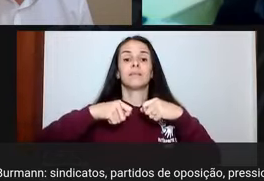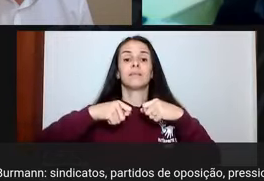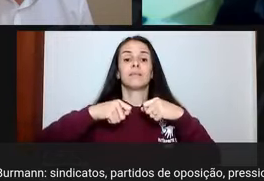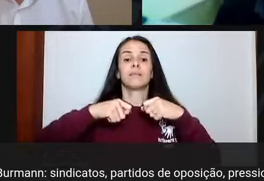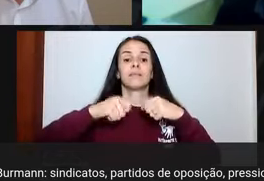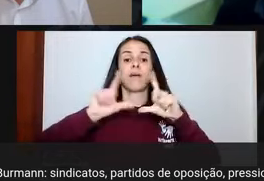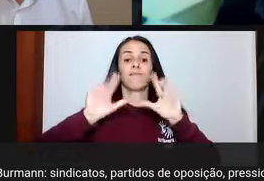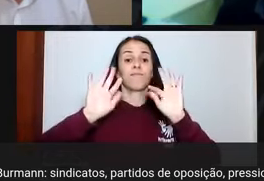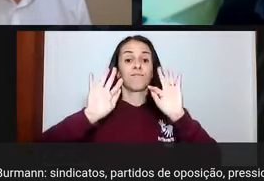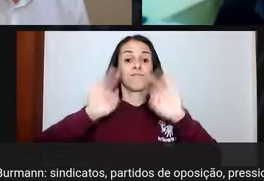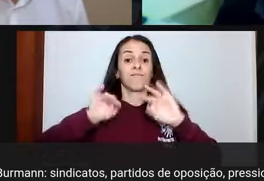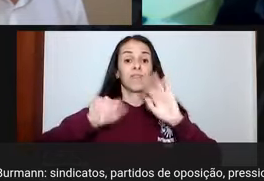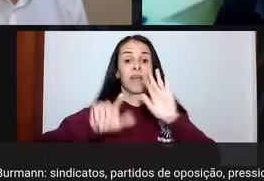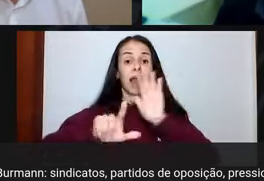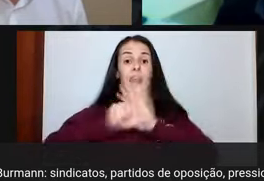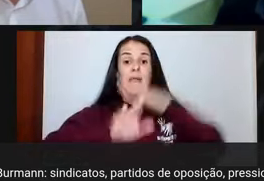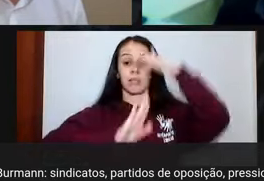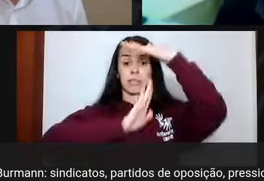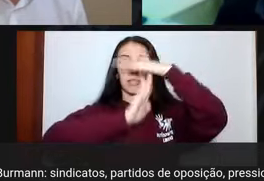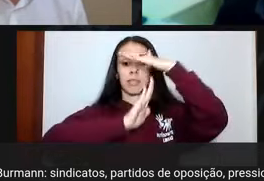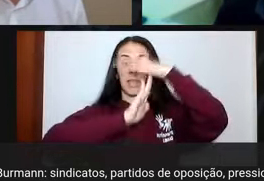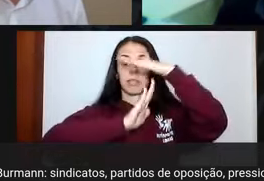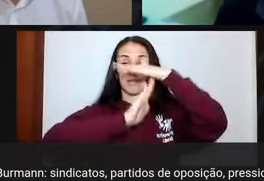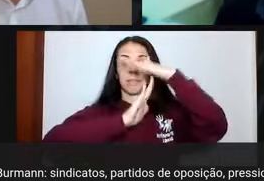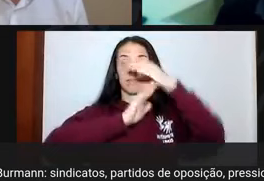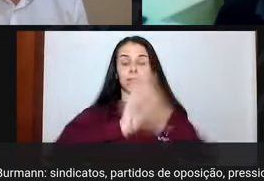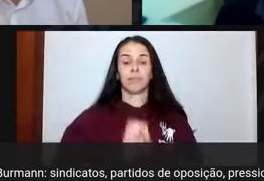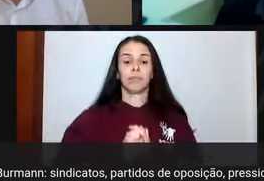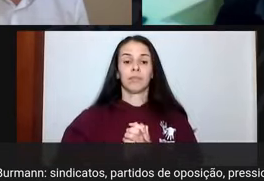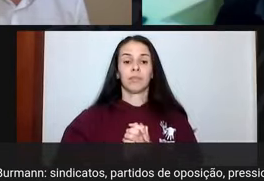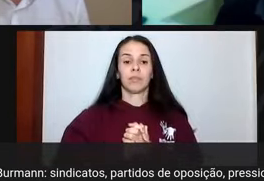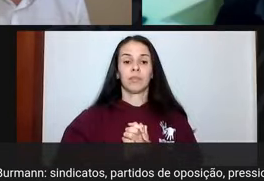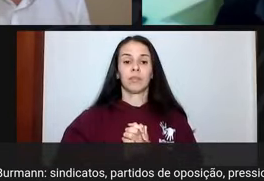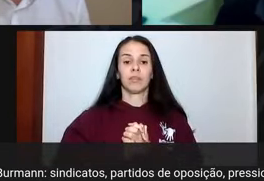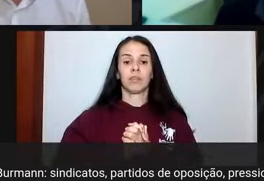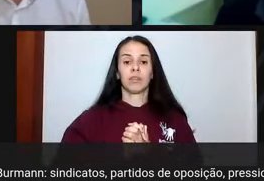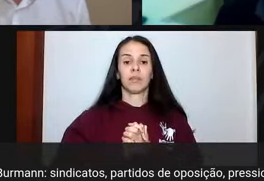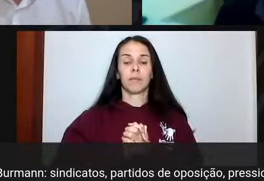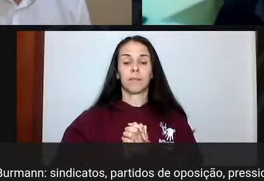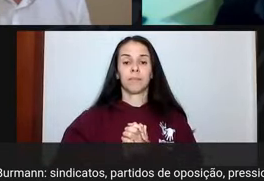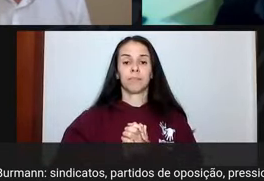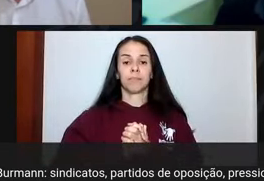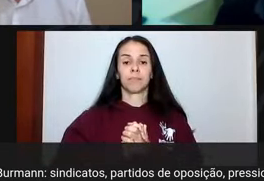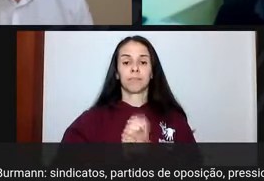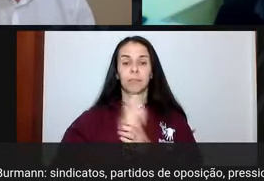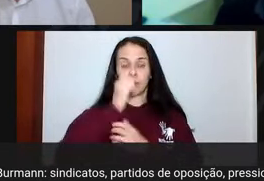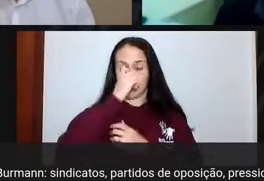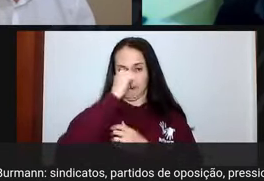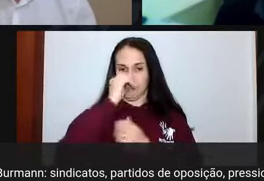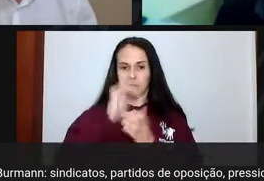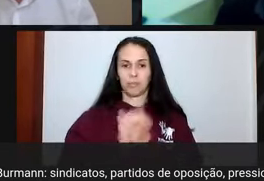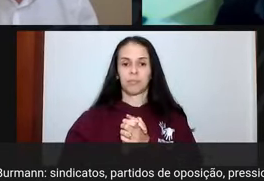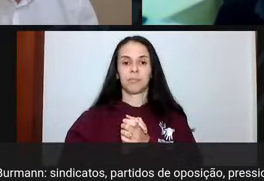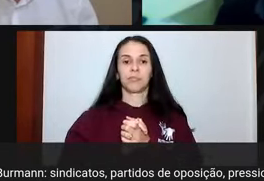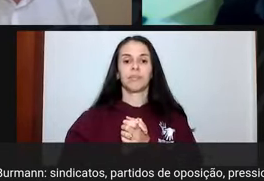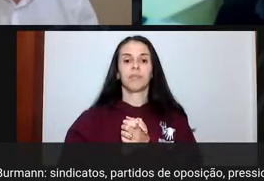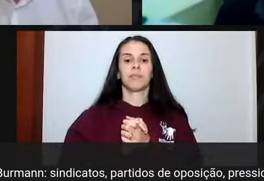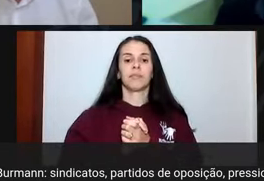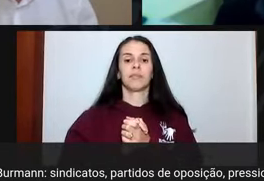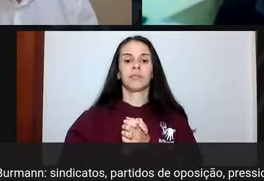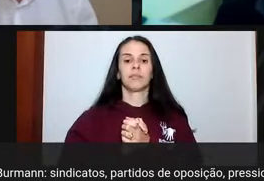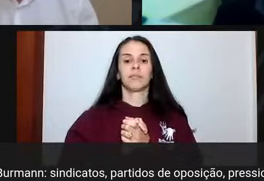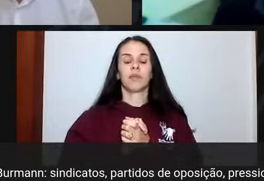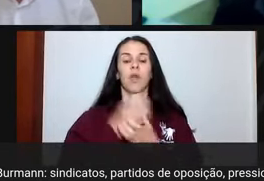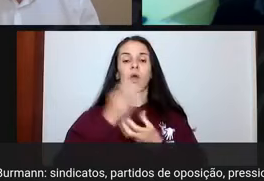gastos, a emenda constitucional 95, mídia, setores do parlamento e equipe econômica do governo se insurgem contra a derrubada dessa